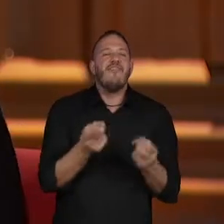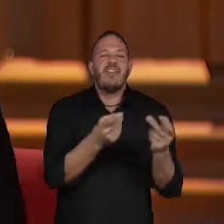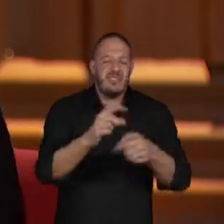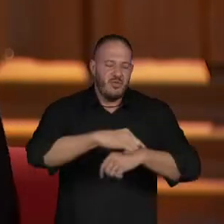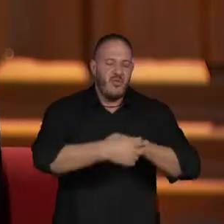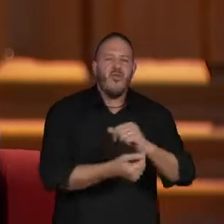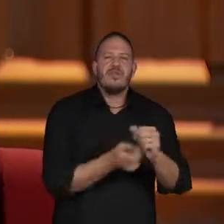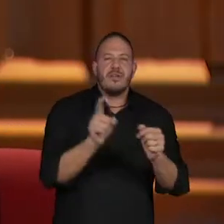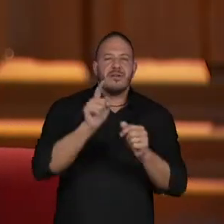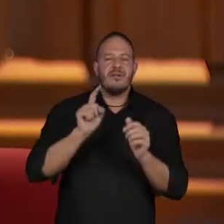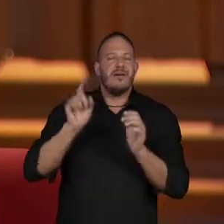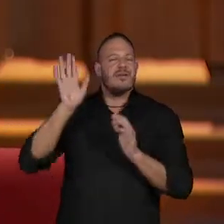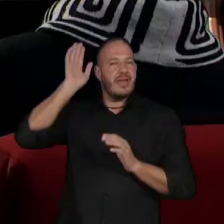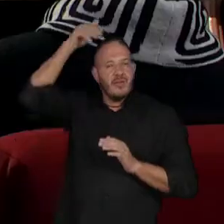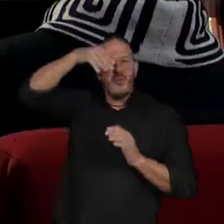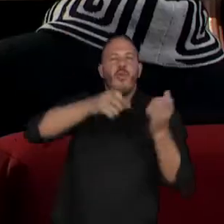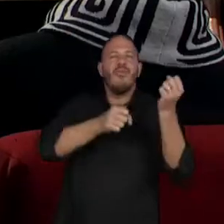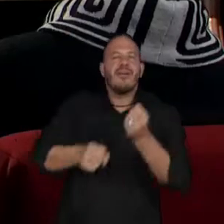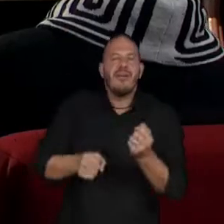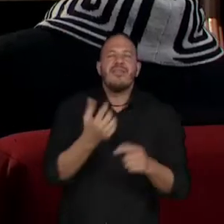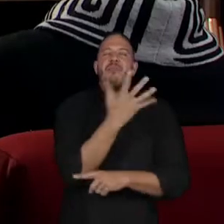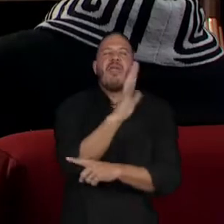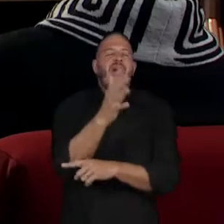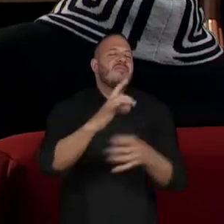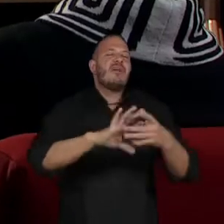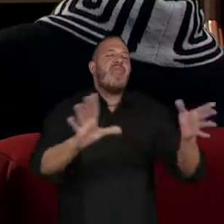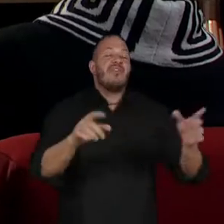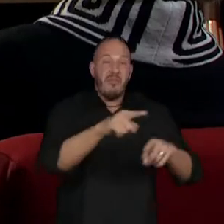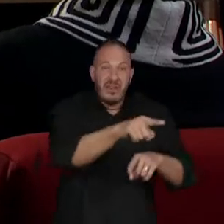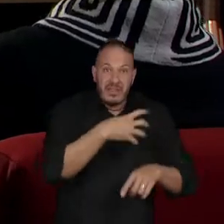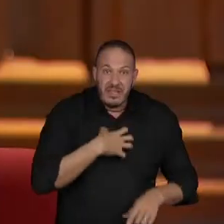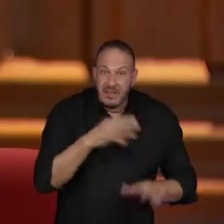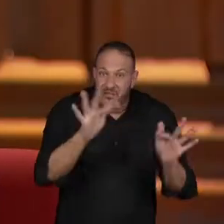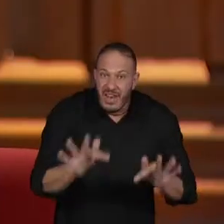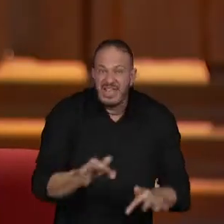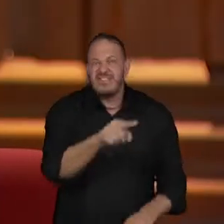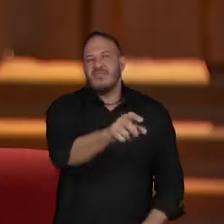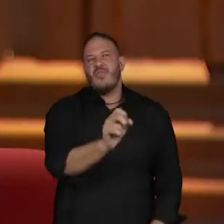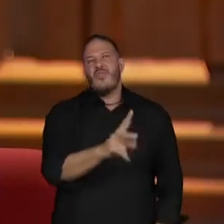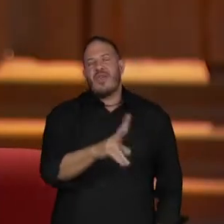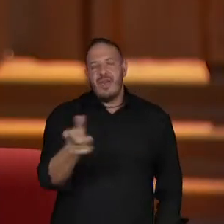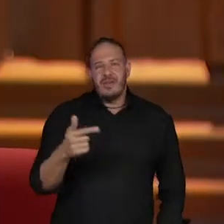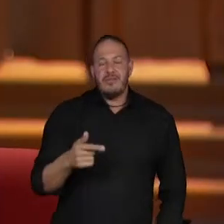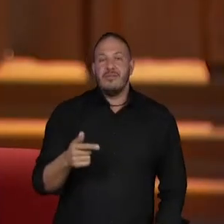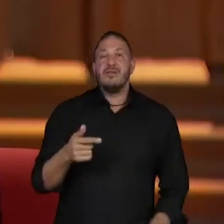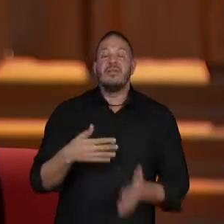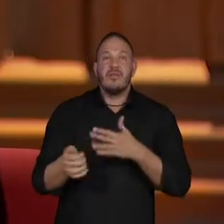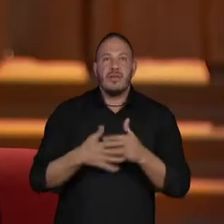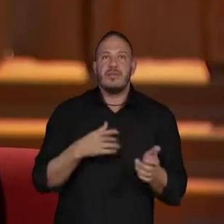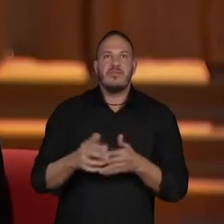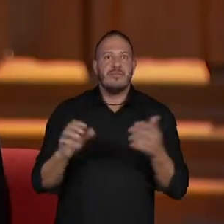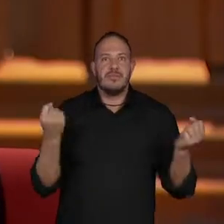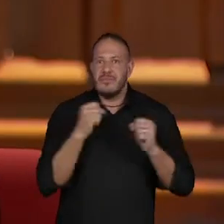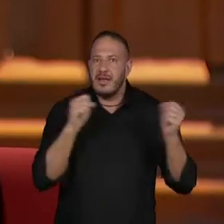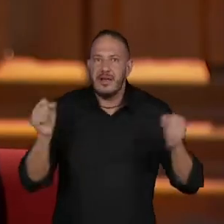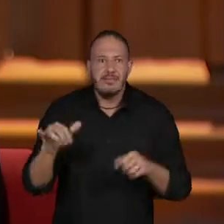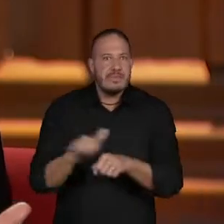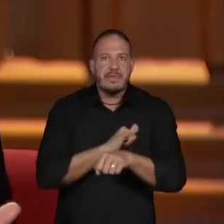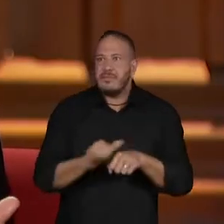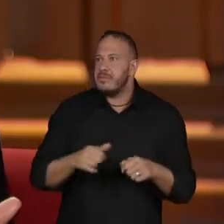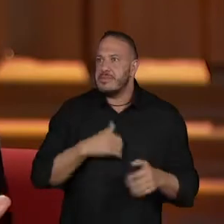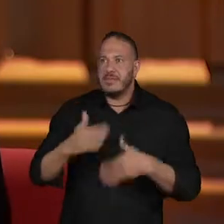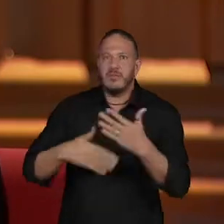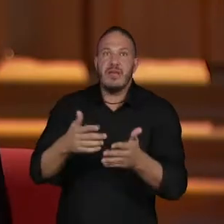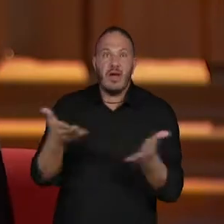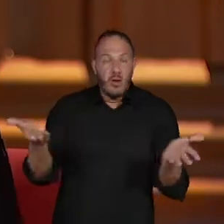quiser, desde que ele seja feliz. Impossível, né? Como assim? Ser feliz é um imperativo insustentável que as crianças estão